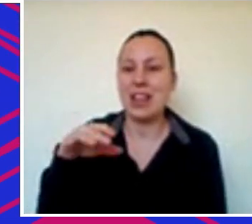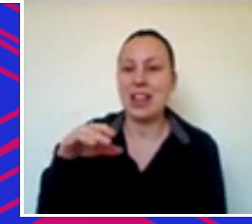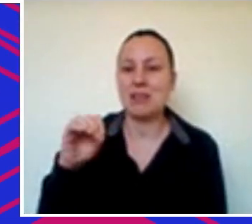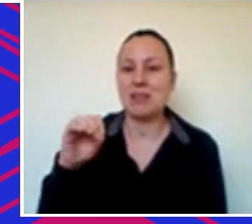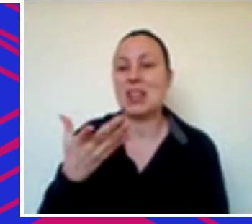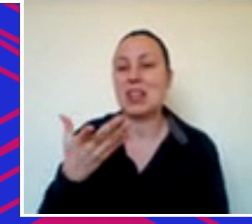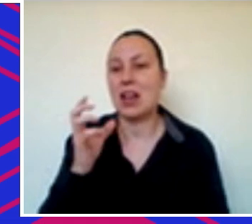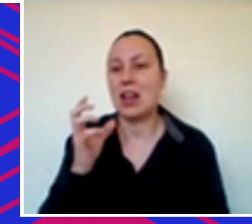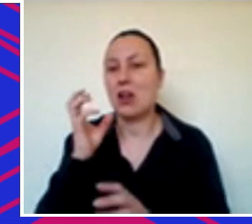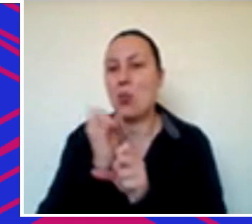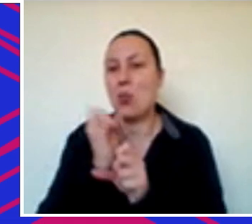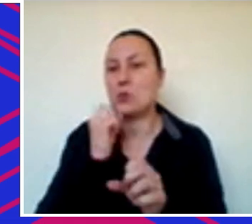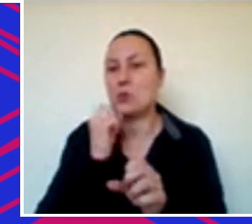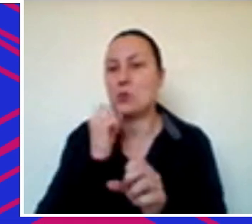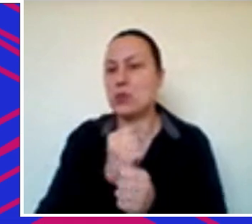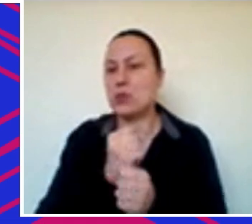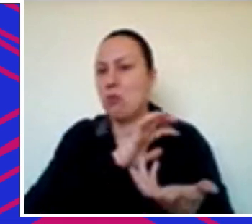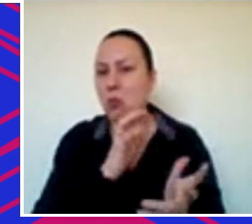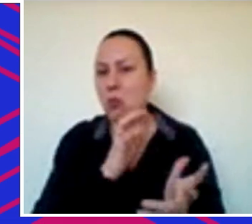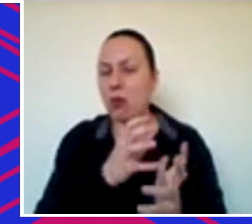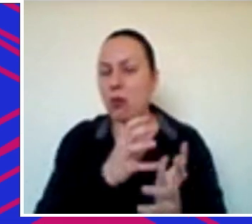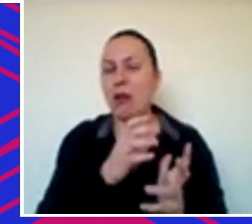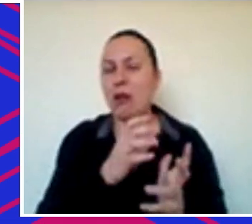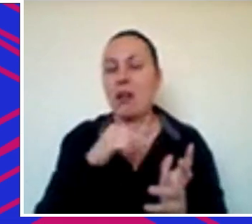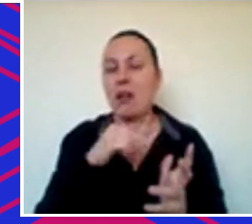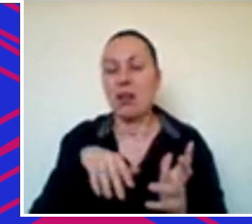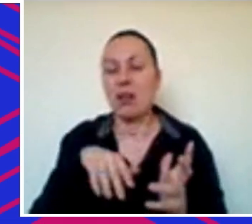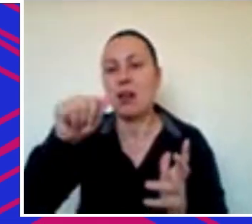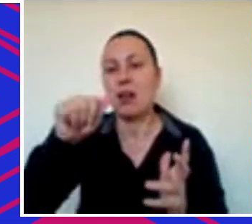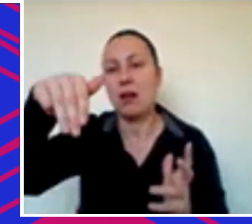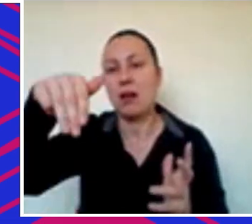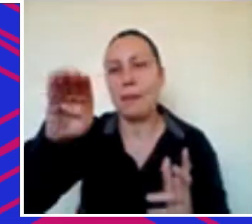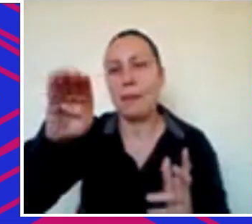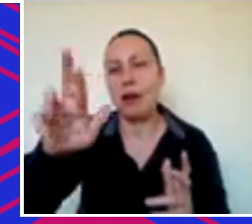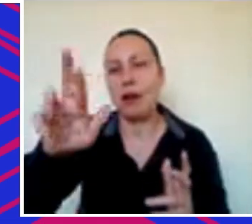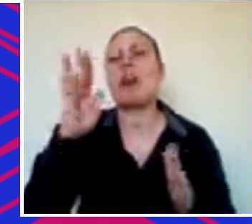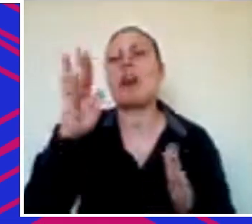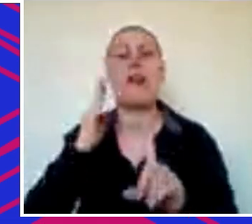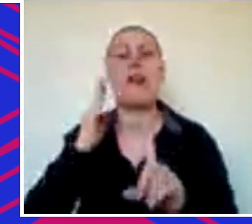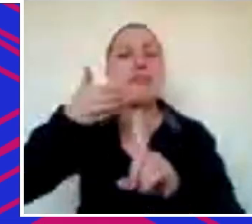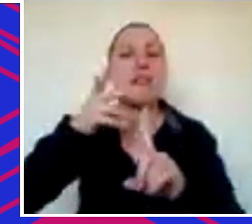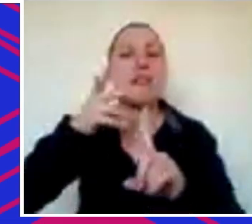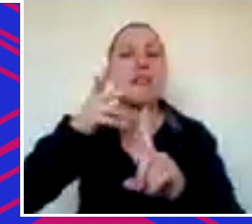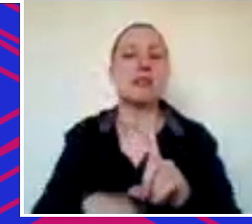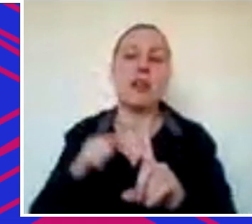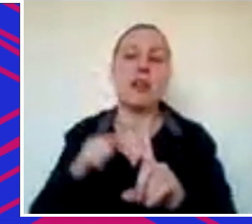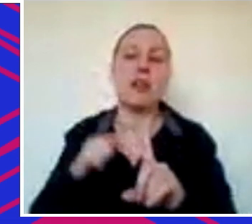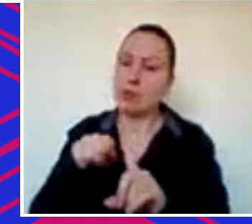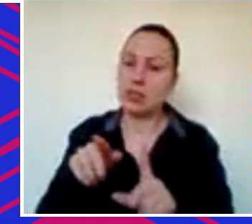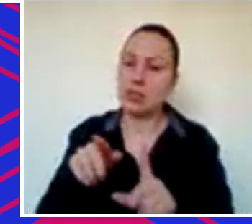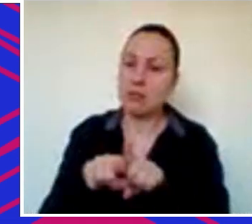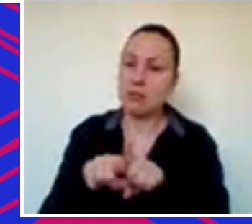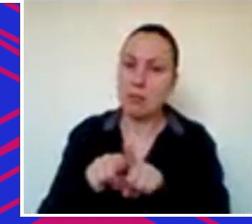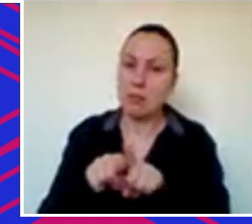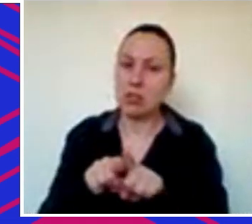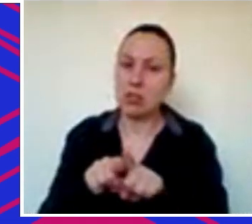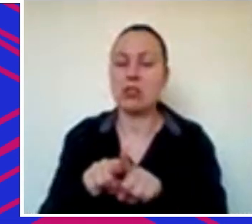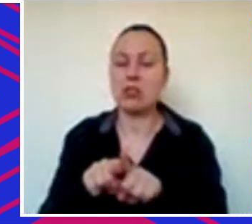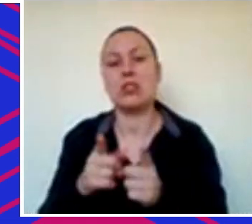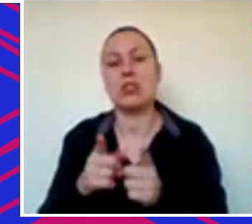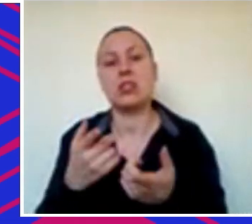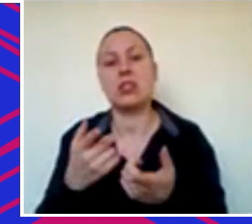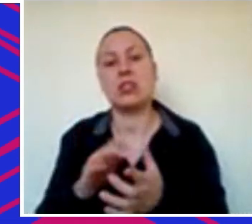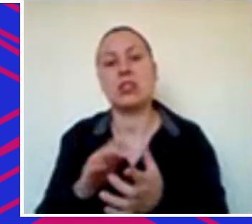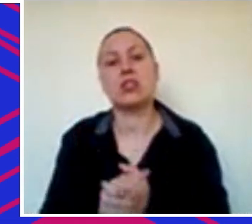construção civil, e eu acho que a AMBA sempre foi a referência aqui de inovação, novos produtos, e vocês também têm uma força digital muito legal, né, Bruno?